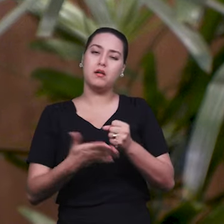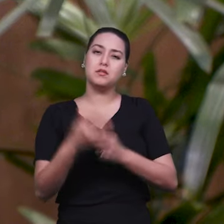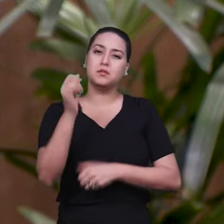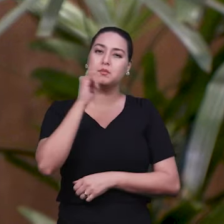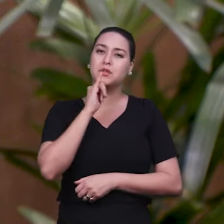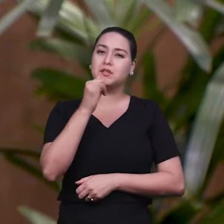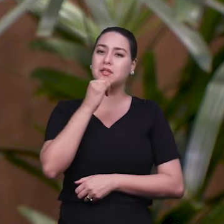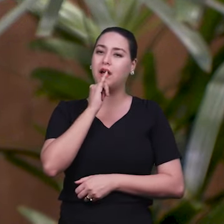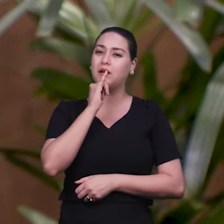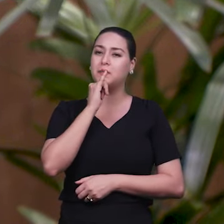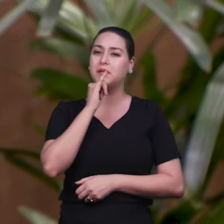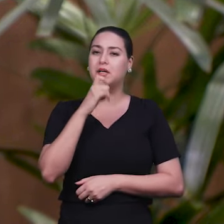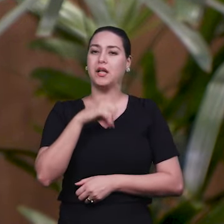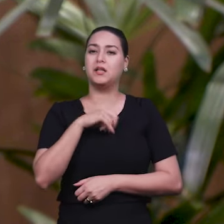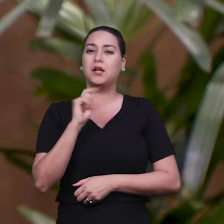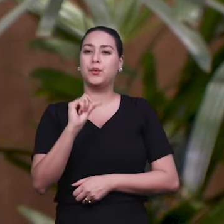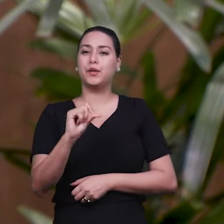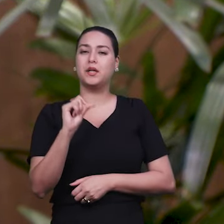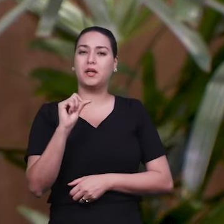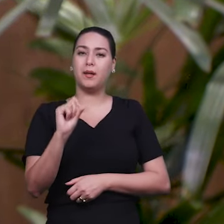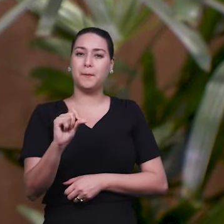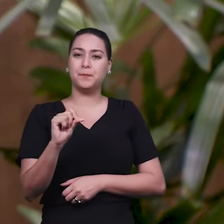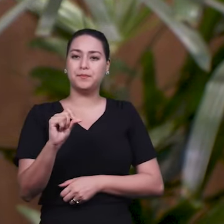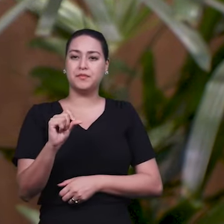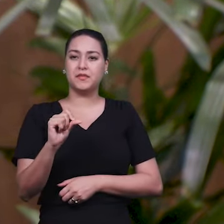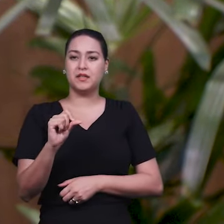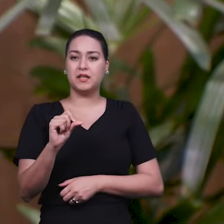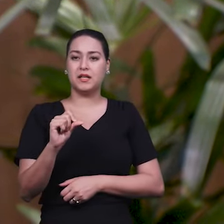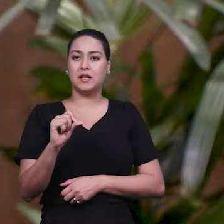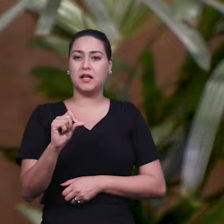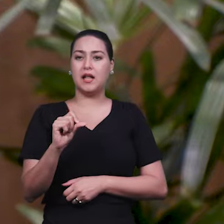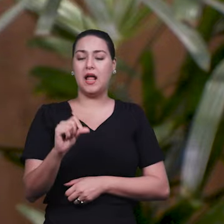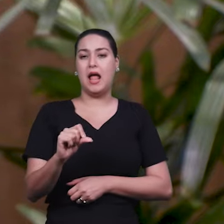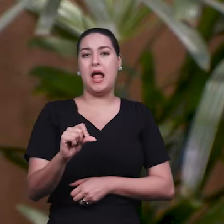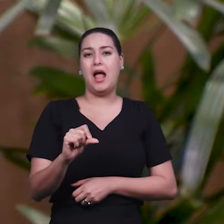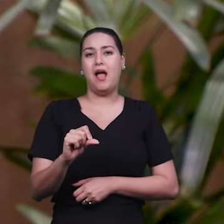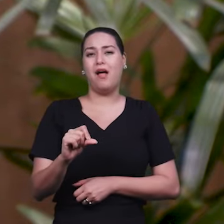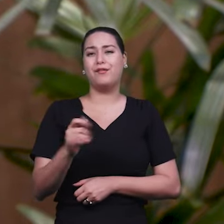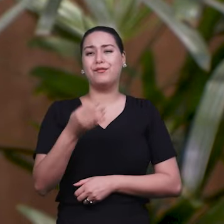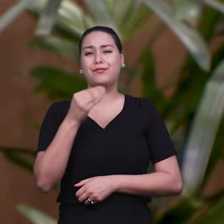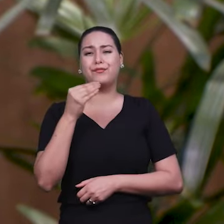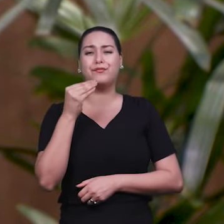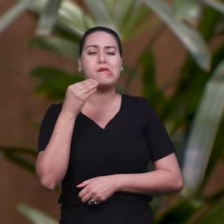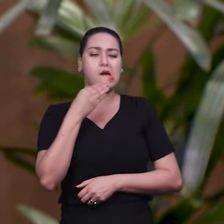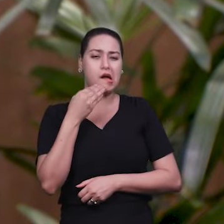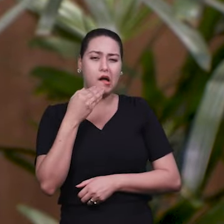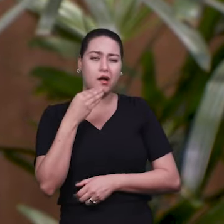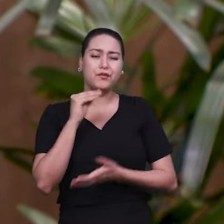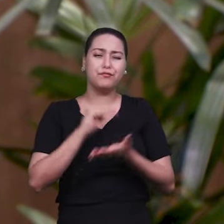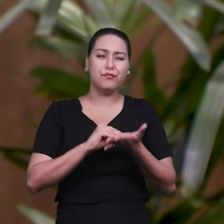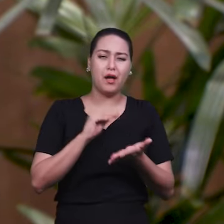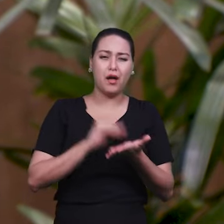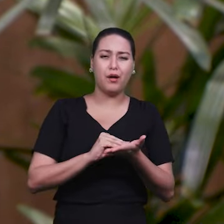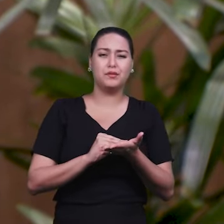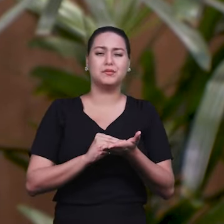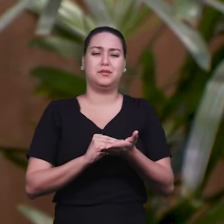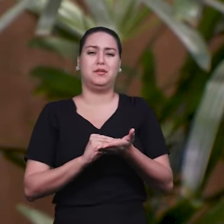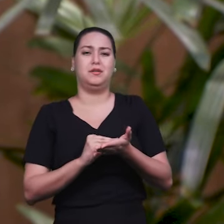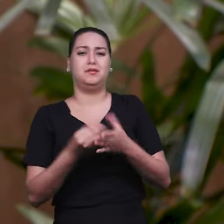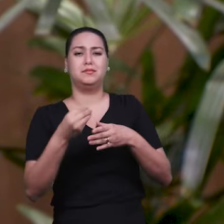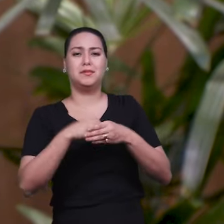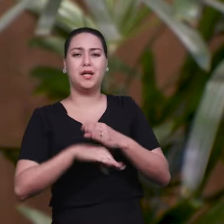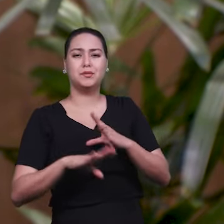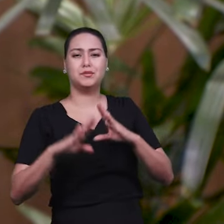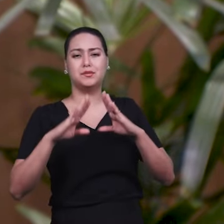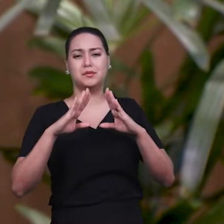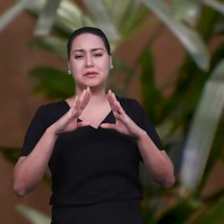nós ainda temos essa deficiência, né, da música na escola, no ensino regular. Começou há pouco